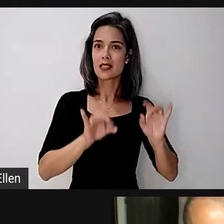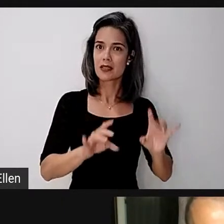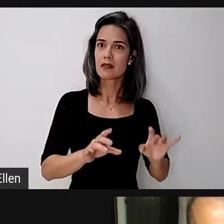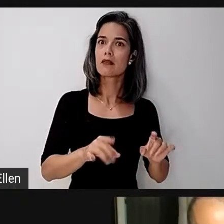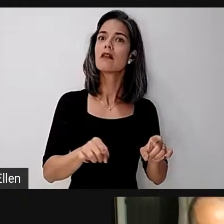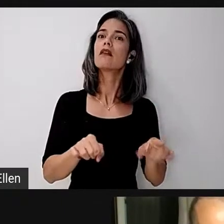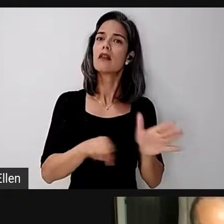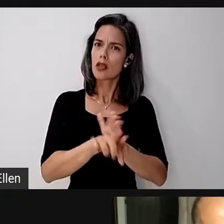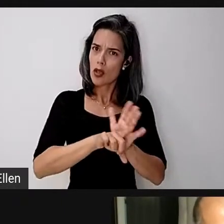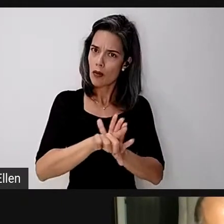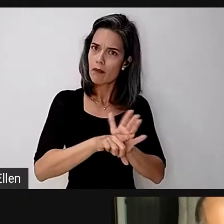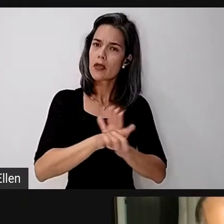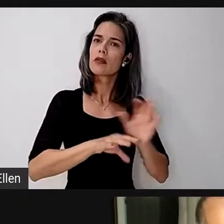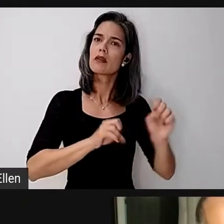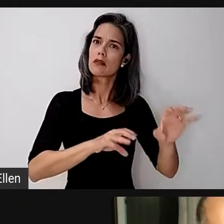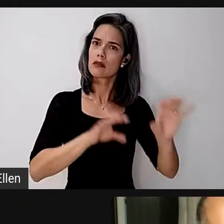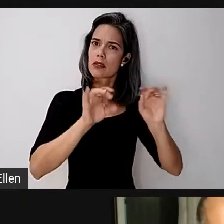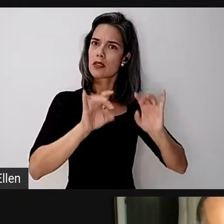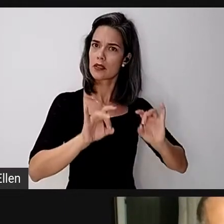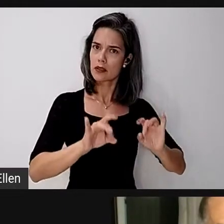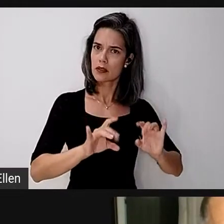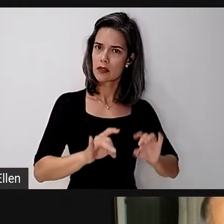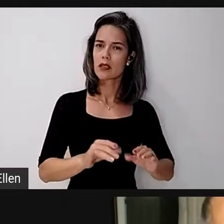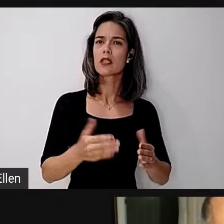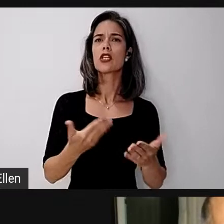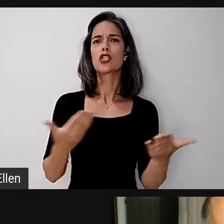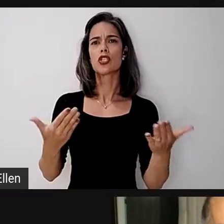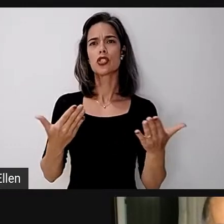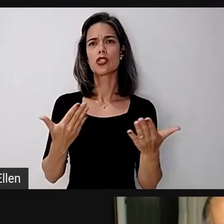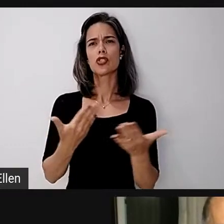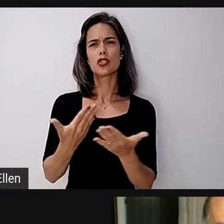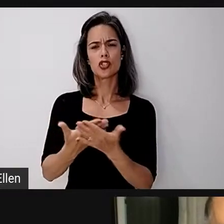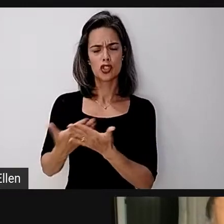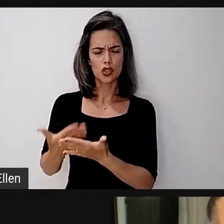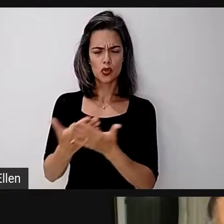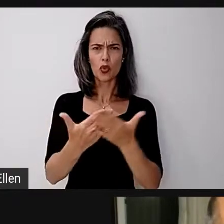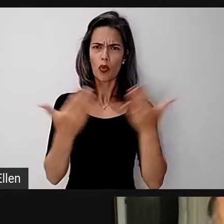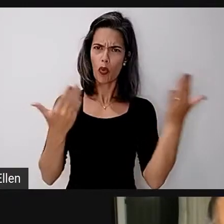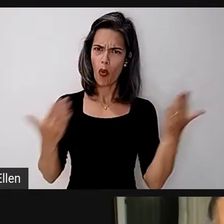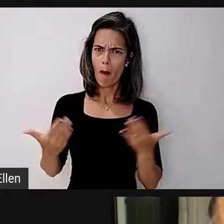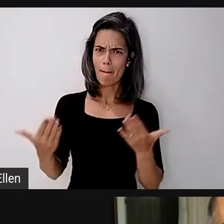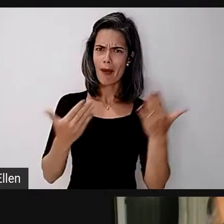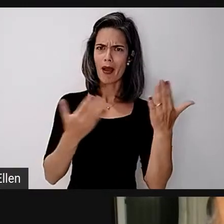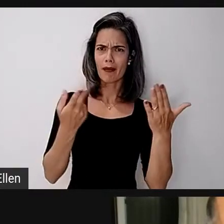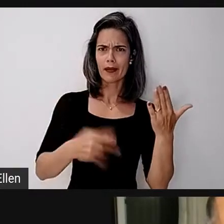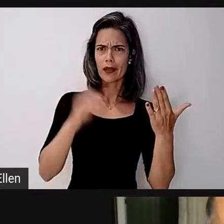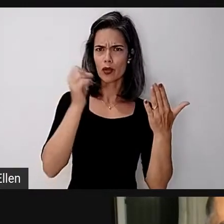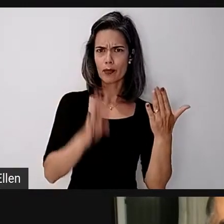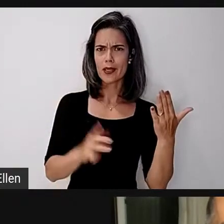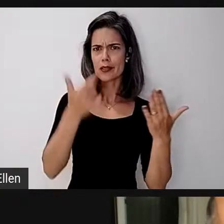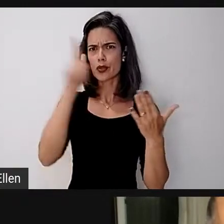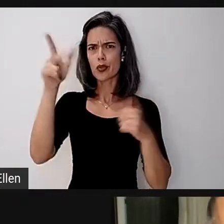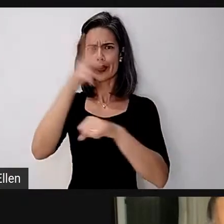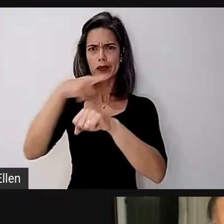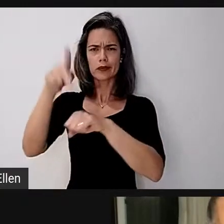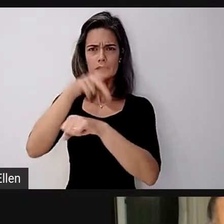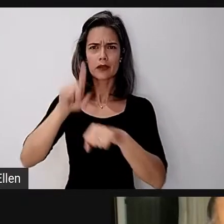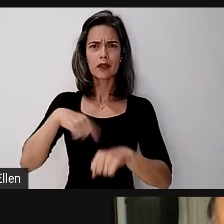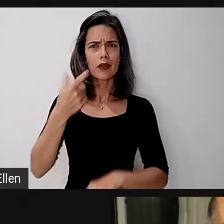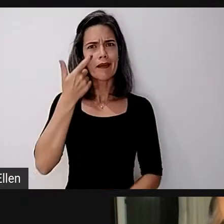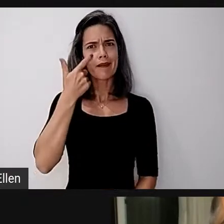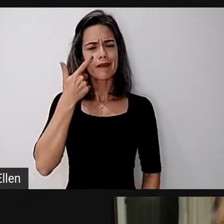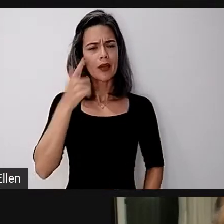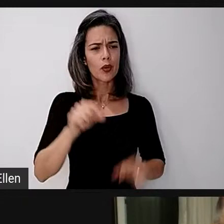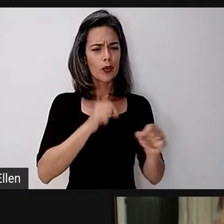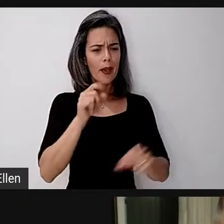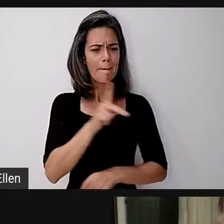do campo da educação especial com estudos comparados internacionais, nacionais, e a gente tem visto e vivido esse movimento de aproximação aos professores